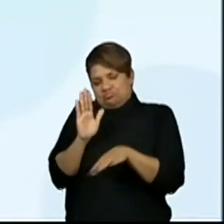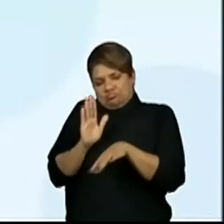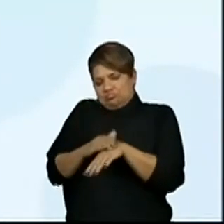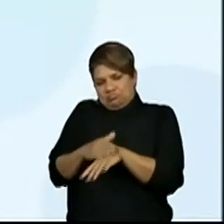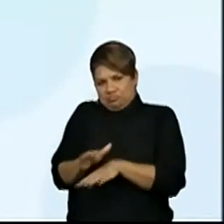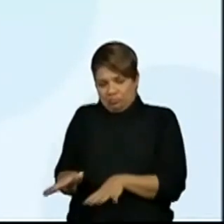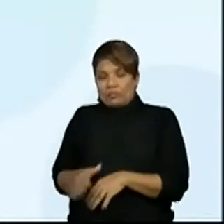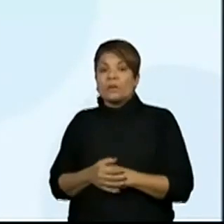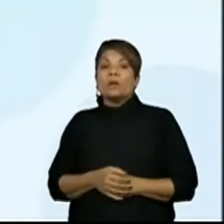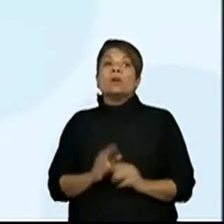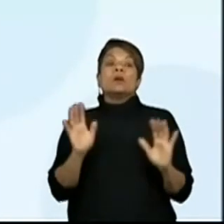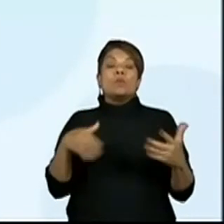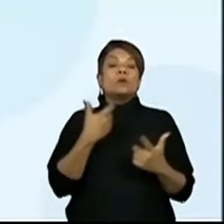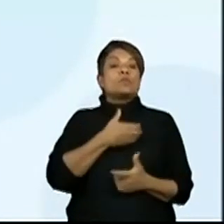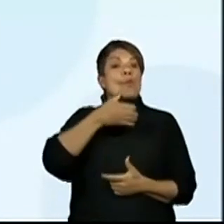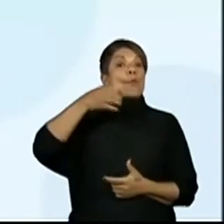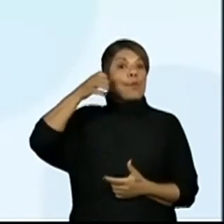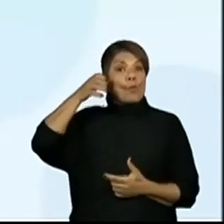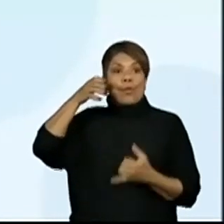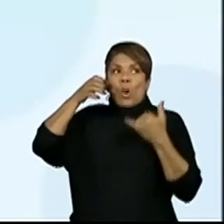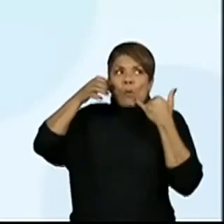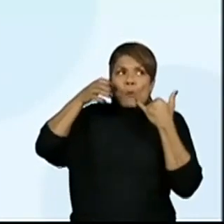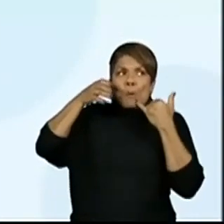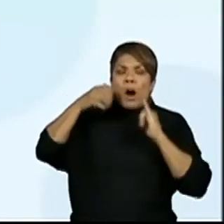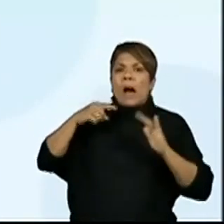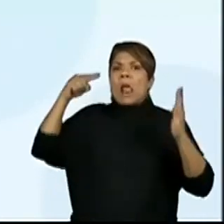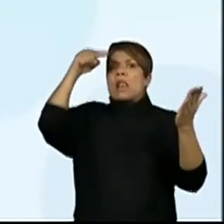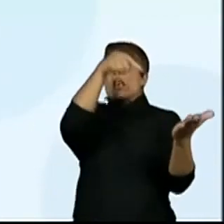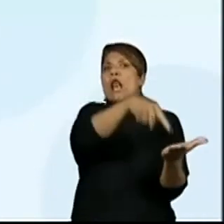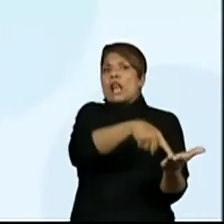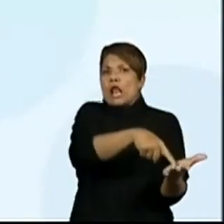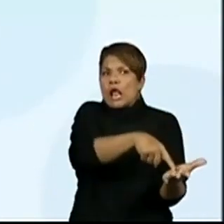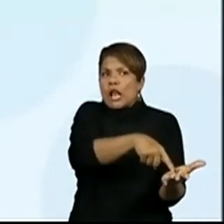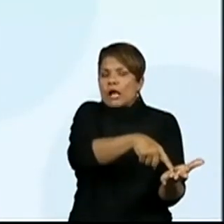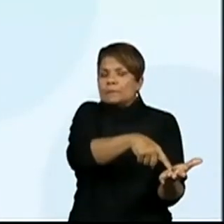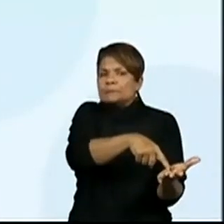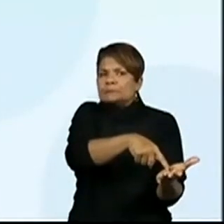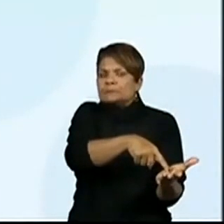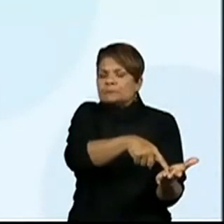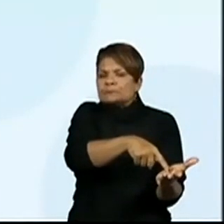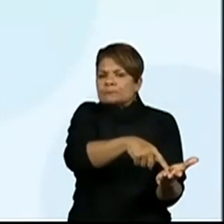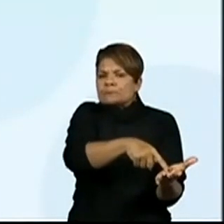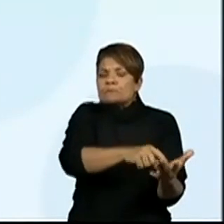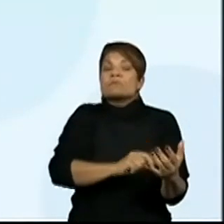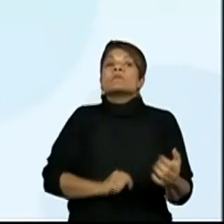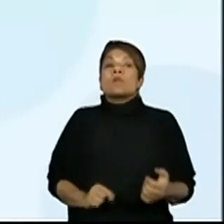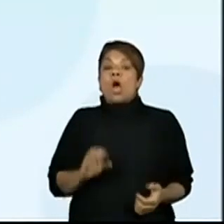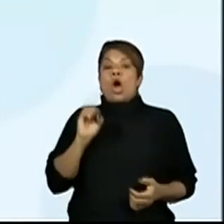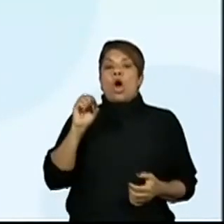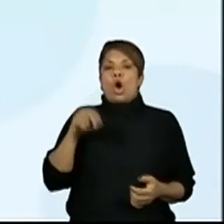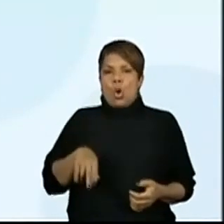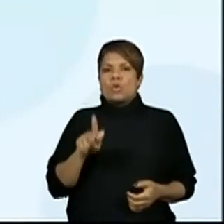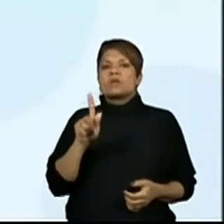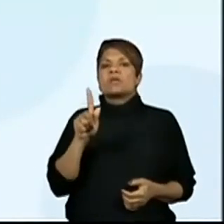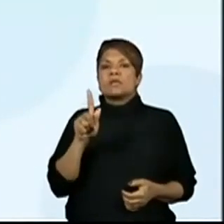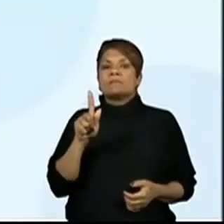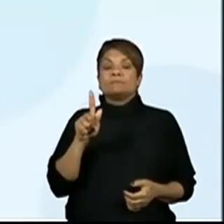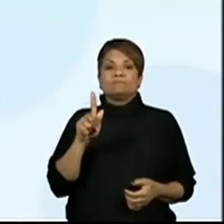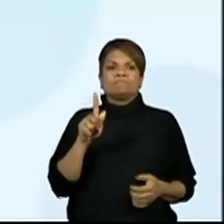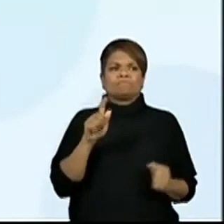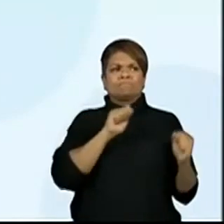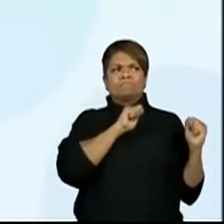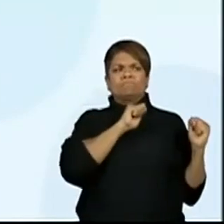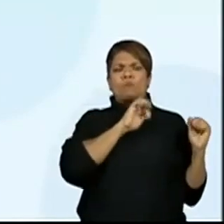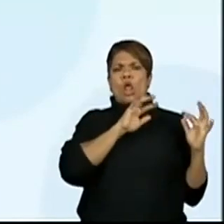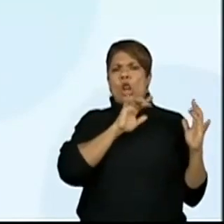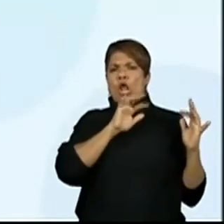uma denúncia anônima, a ONG mobilizou mais de 12 funcionários para